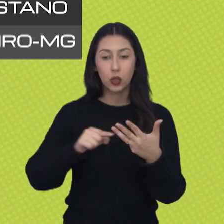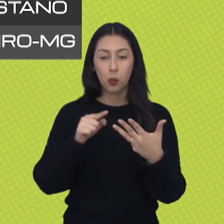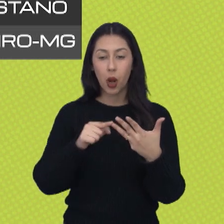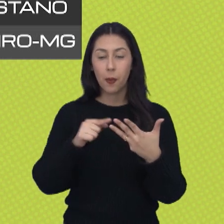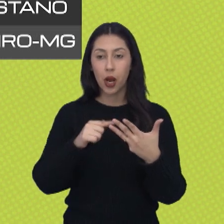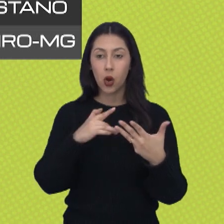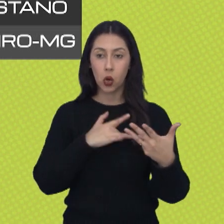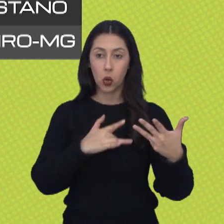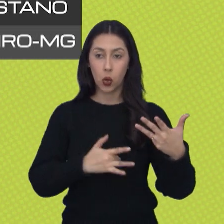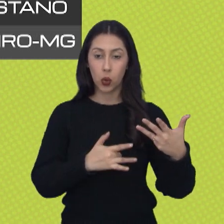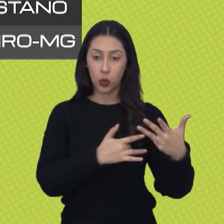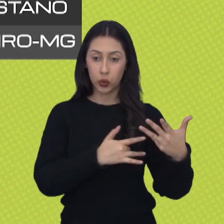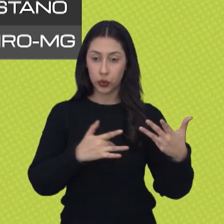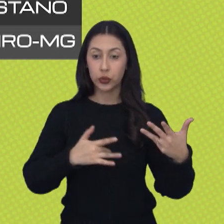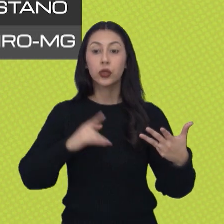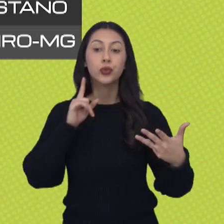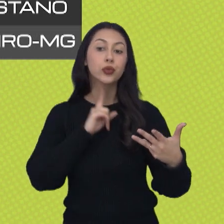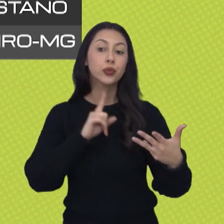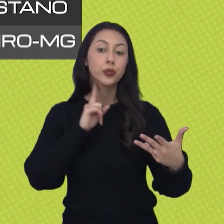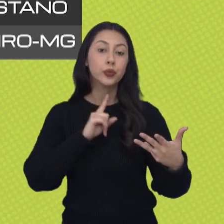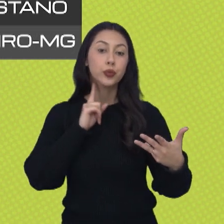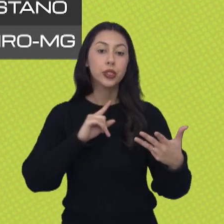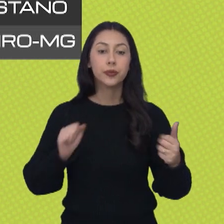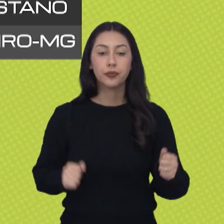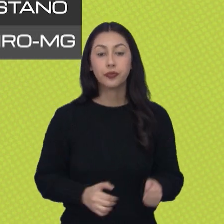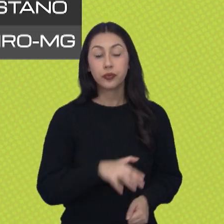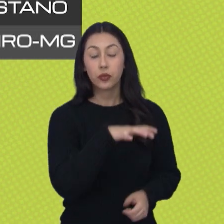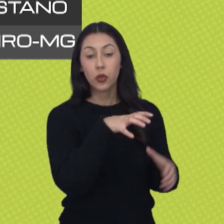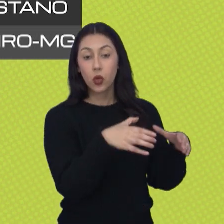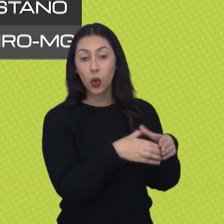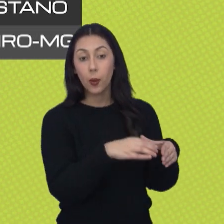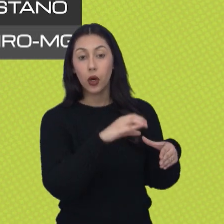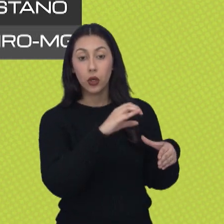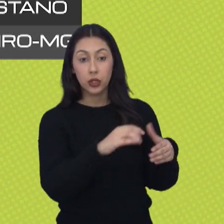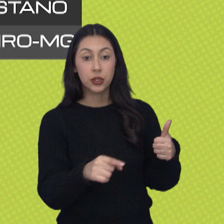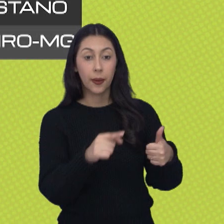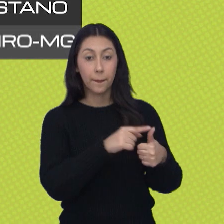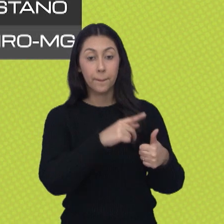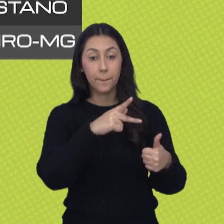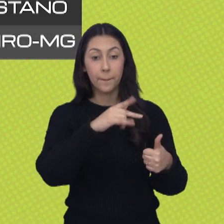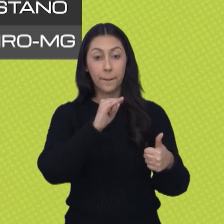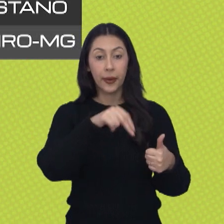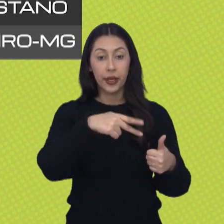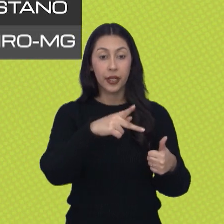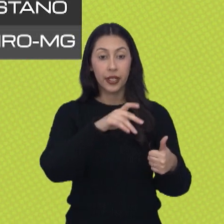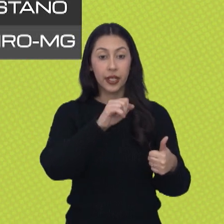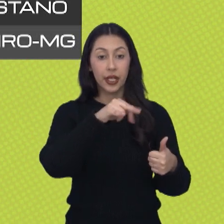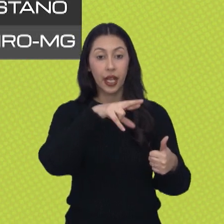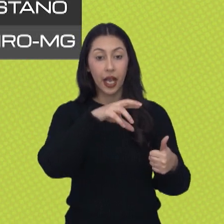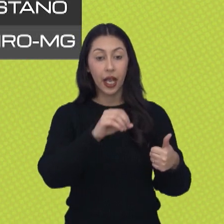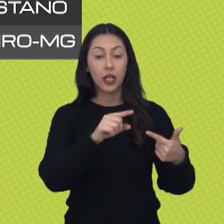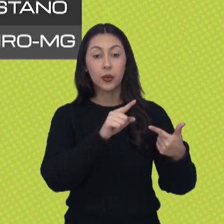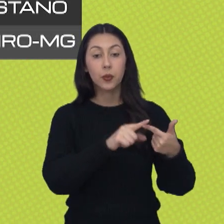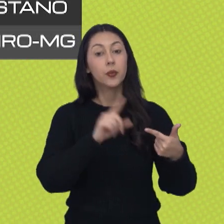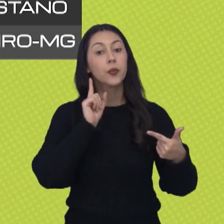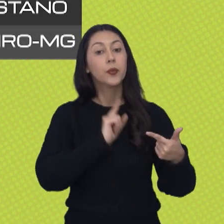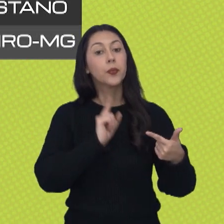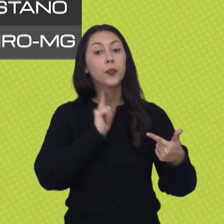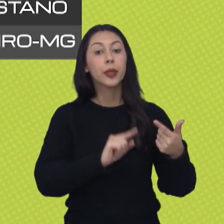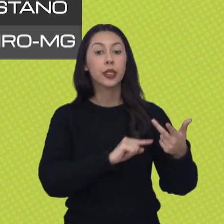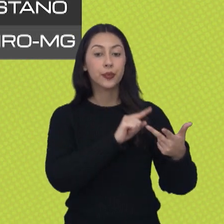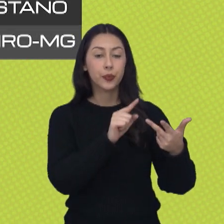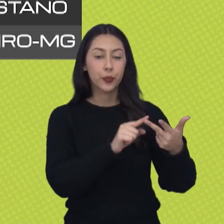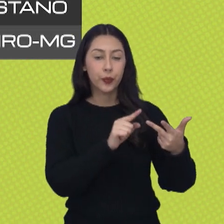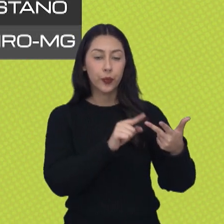do grupo A, o Cruzeiro de Minas Gerais No grupo C, primeiro do grupo A, o Pinheiros, quarto do grupo A, o Minas